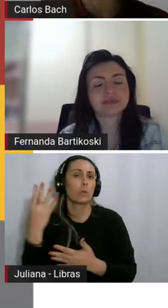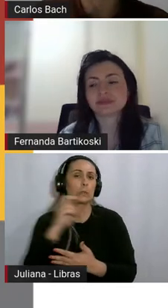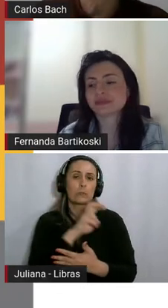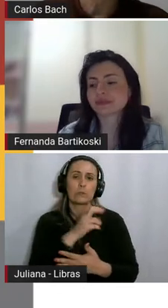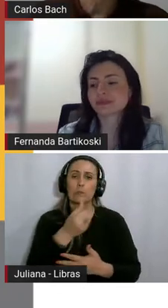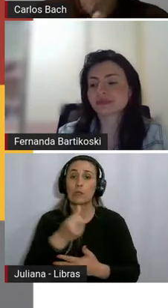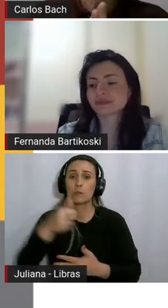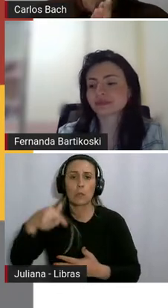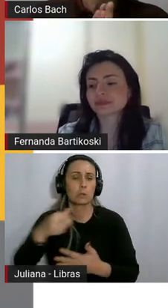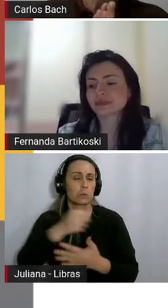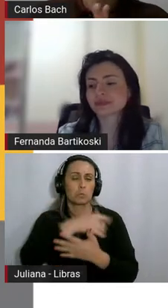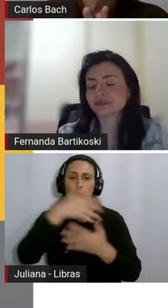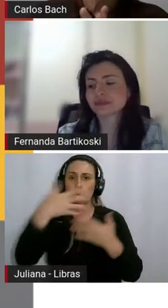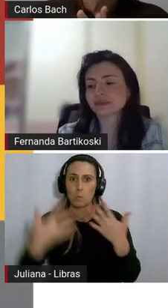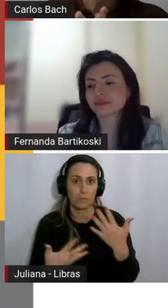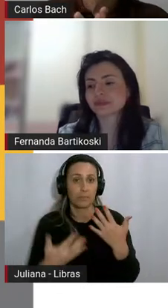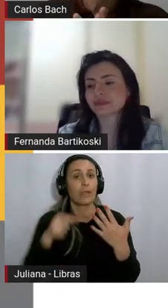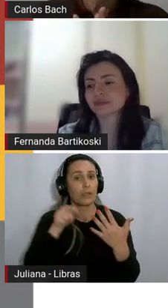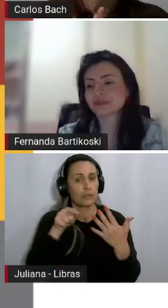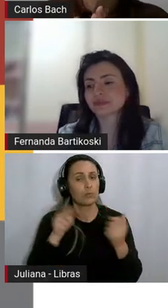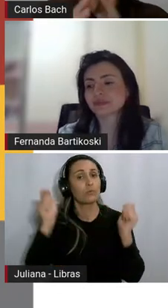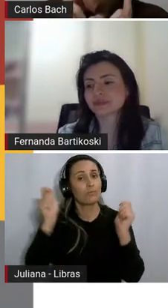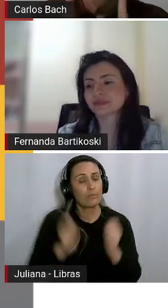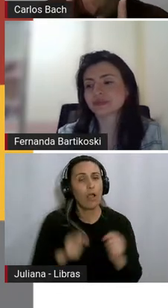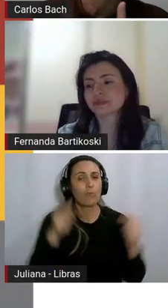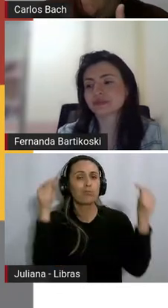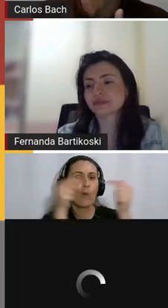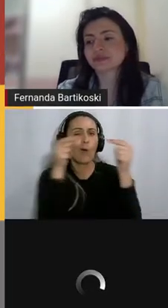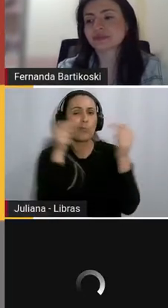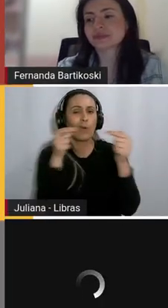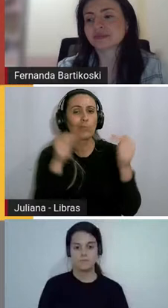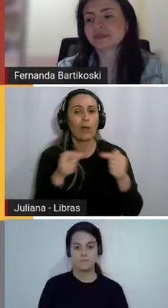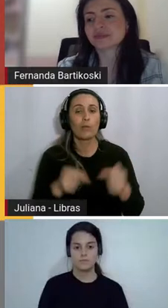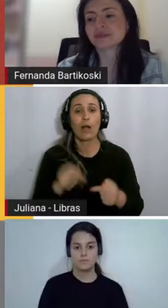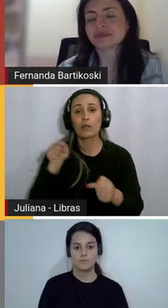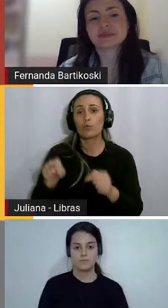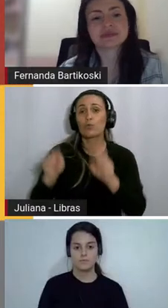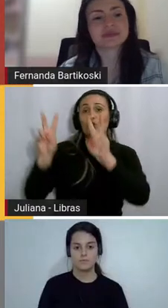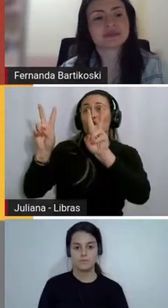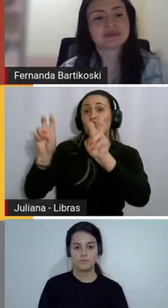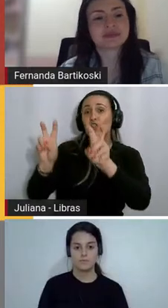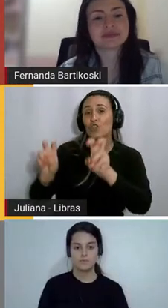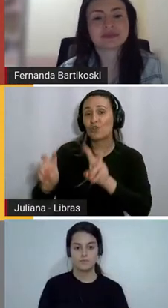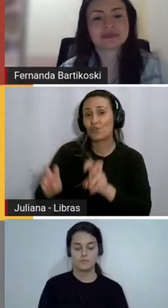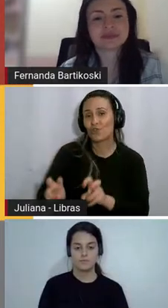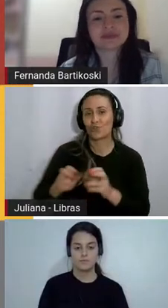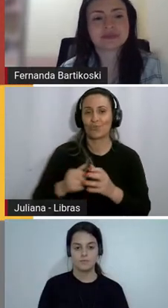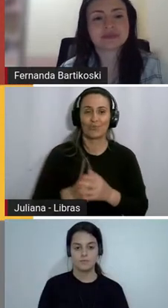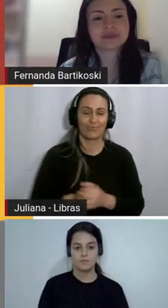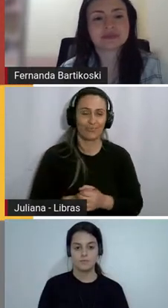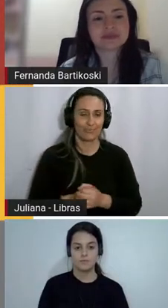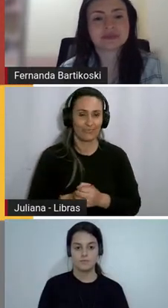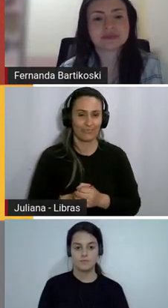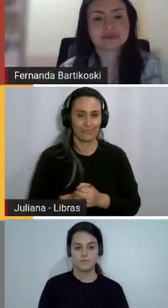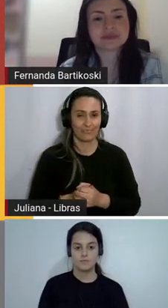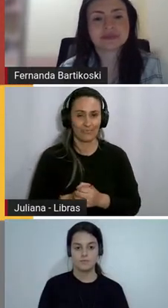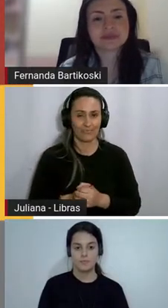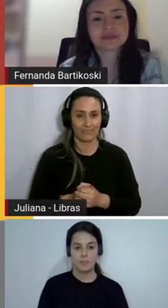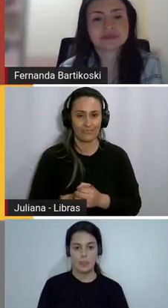associando com os os títulos a gente está falando do título pode passar ali